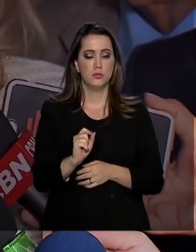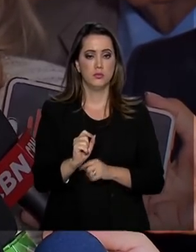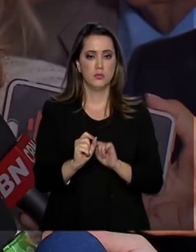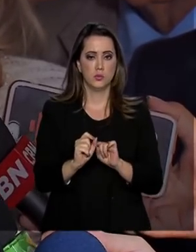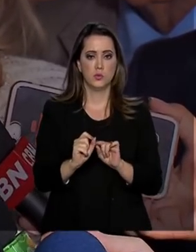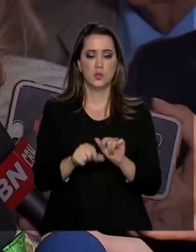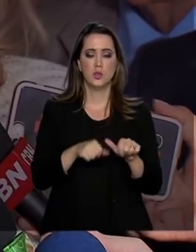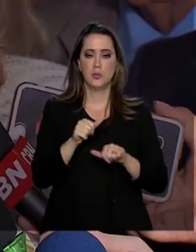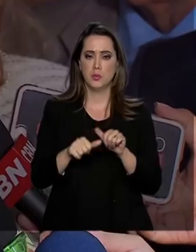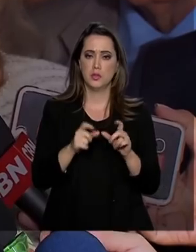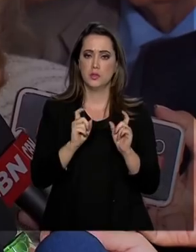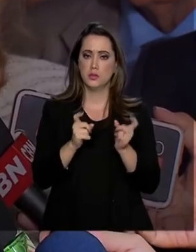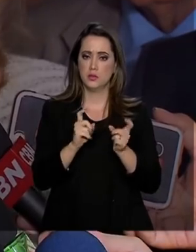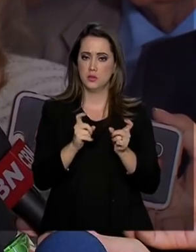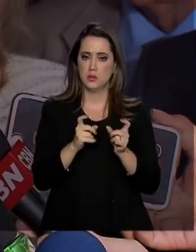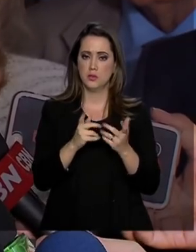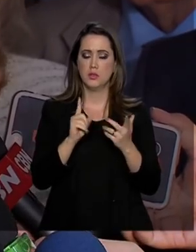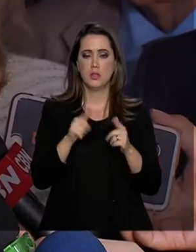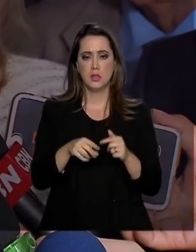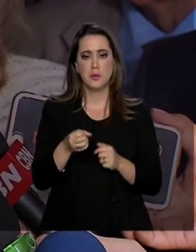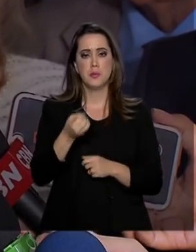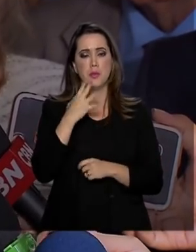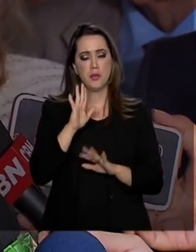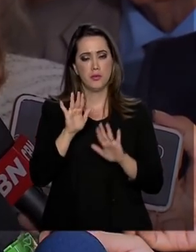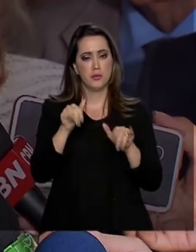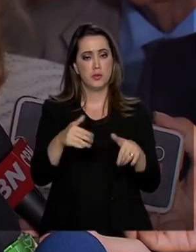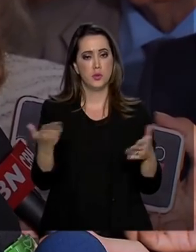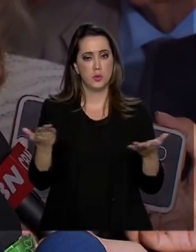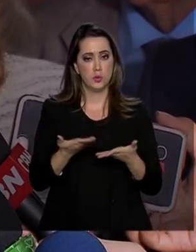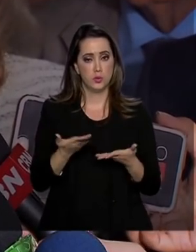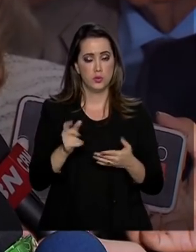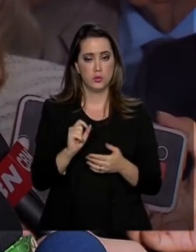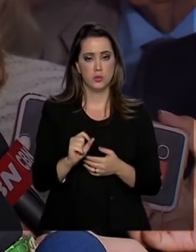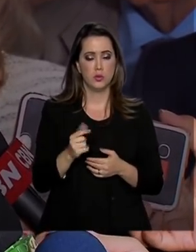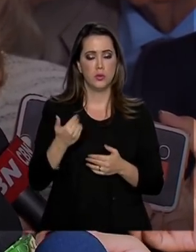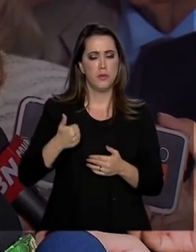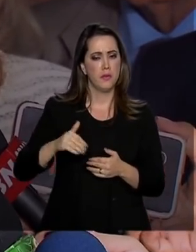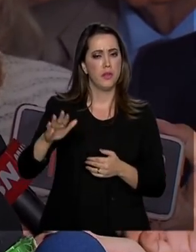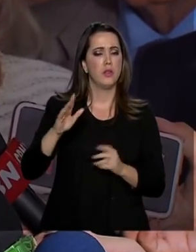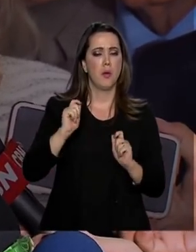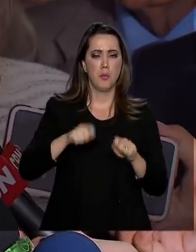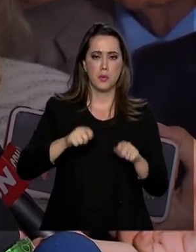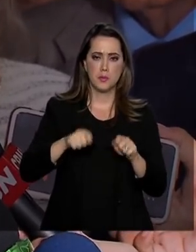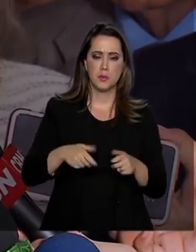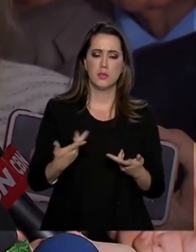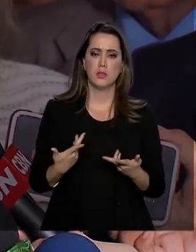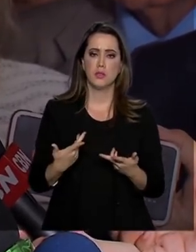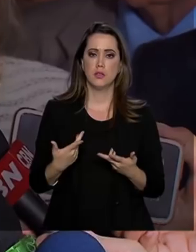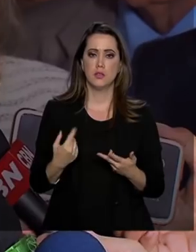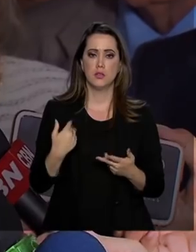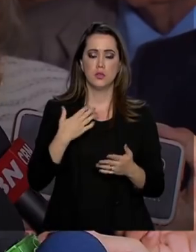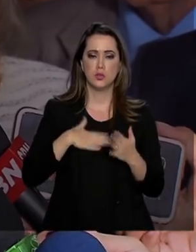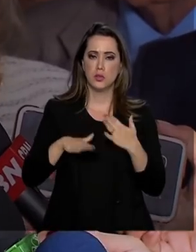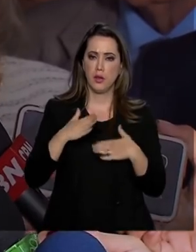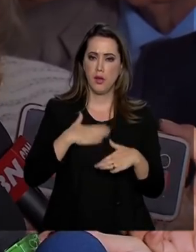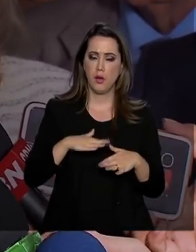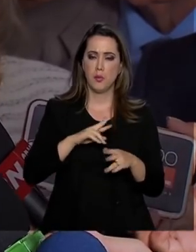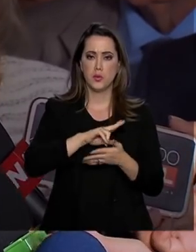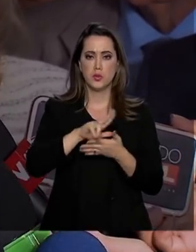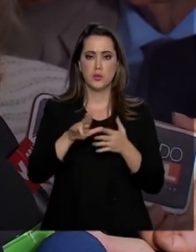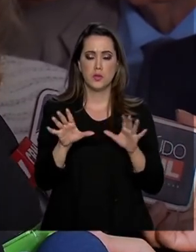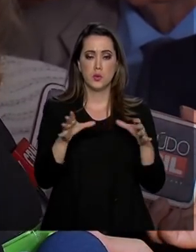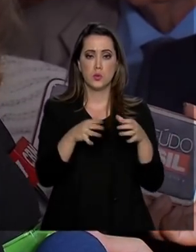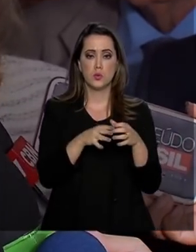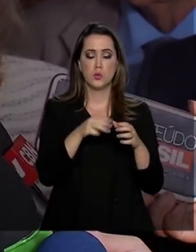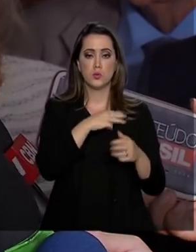que a reforma administrativa será bem concluída hoje e vai dar condição, então, de tranquilidade aos diversos